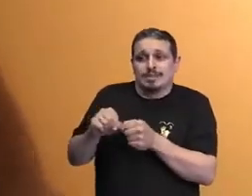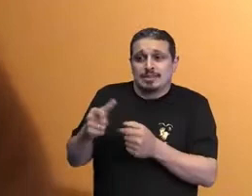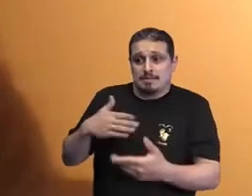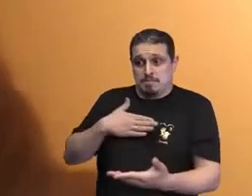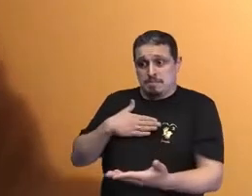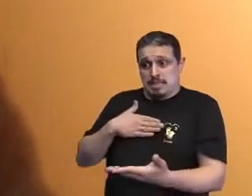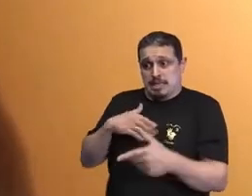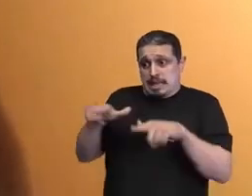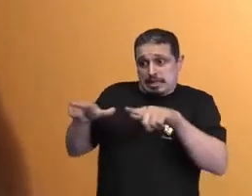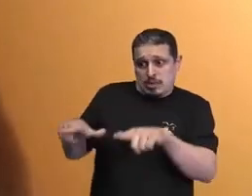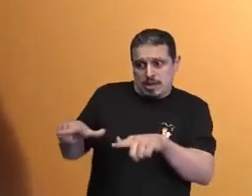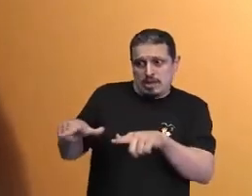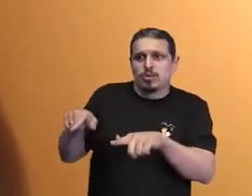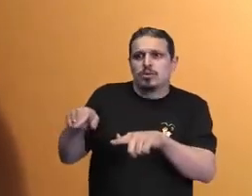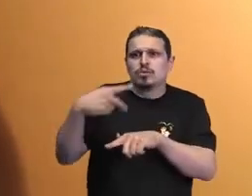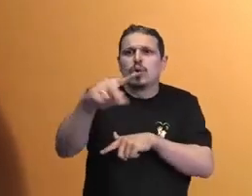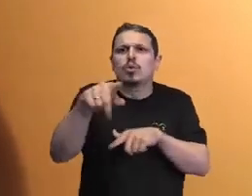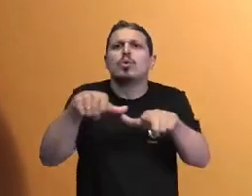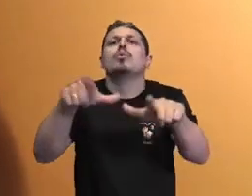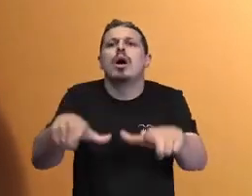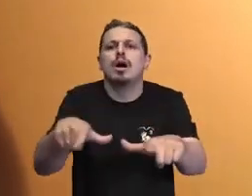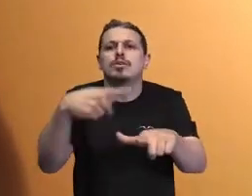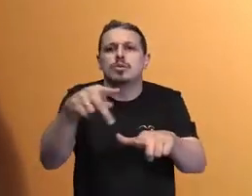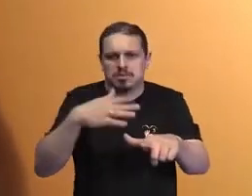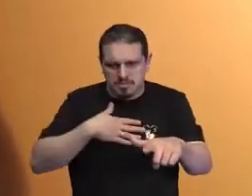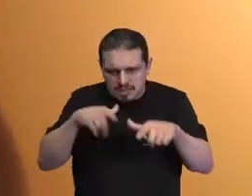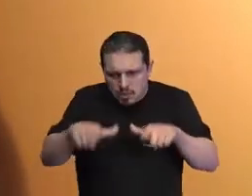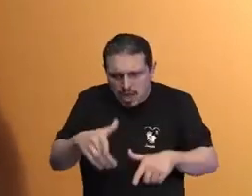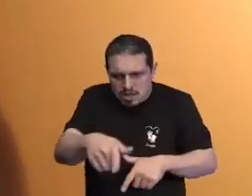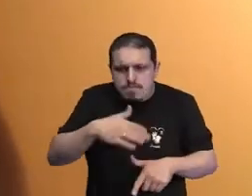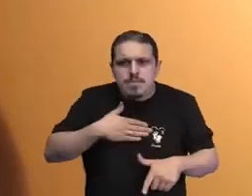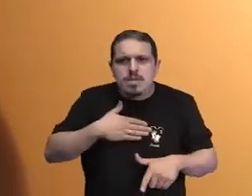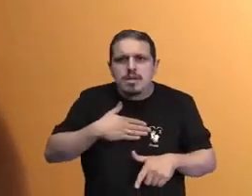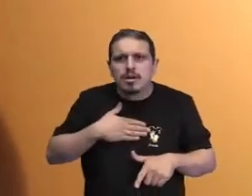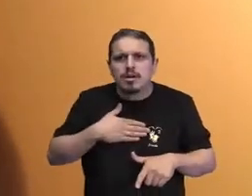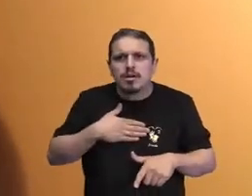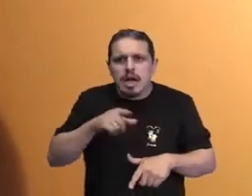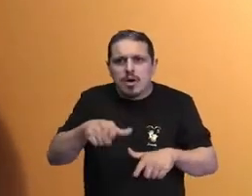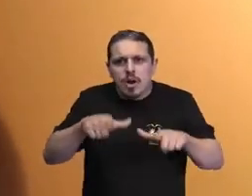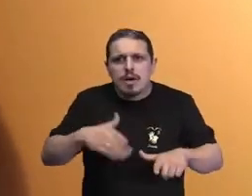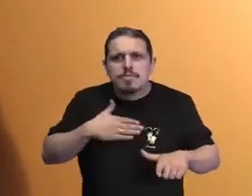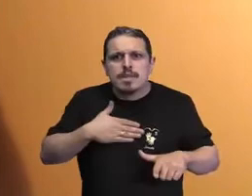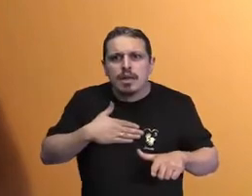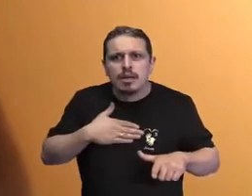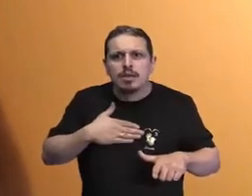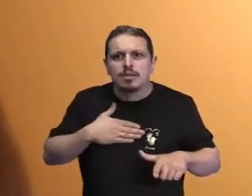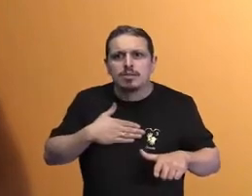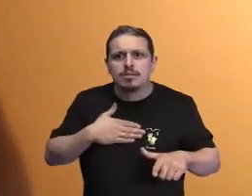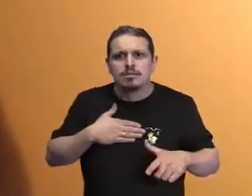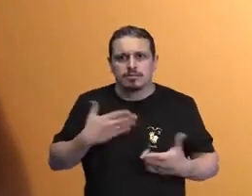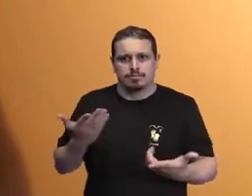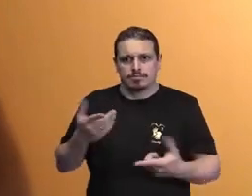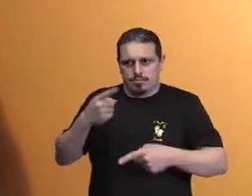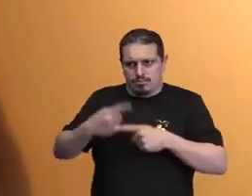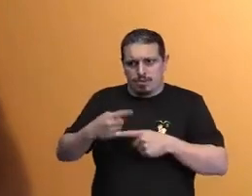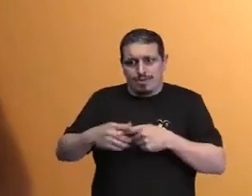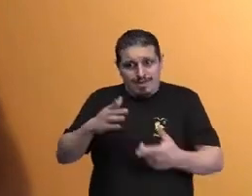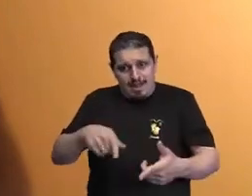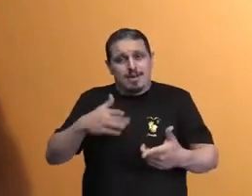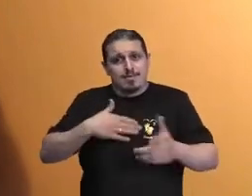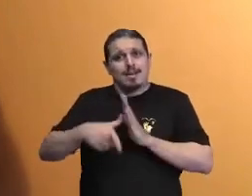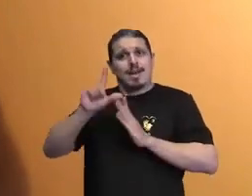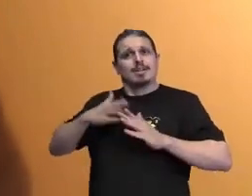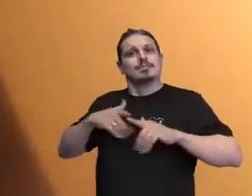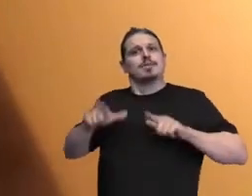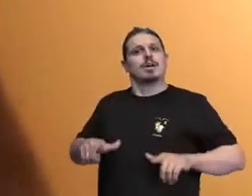Ora, esta ideia, ela tem a intenção de lembrar que para nós, na vida, é importante ter raízes, e